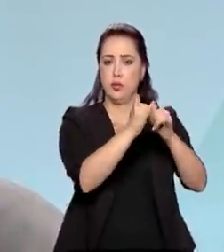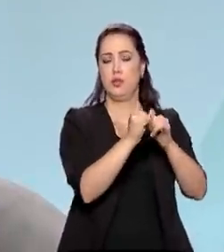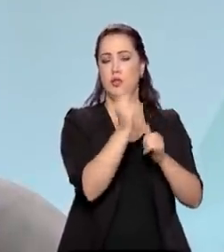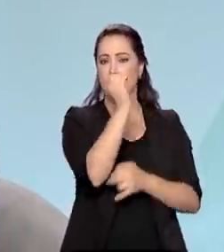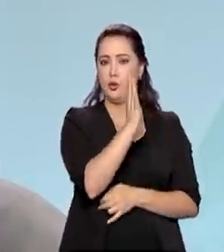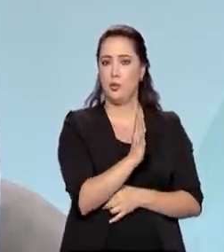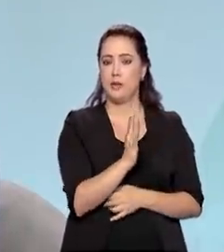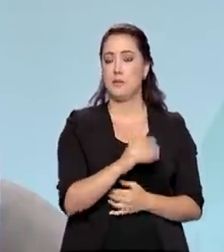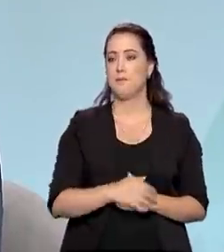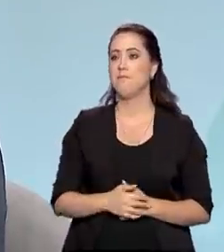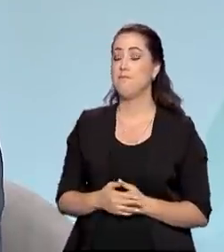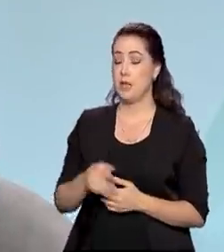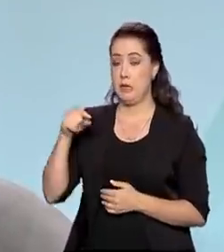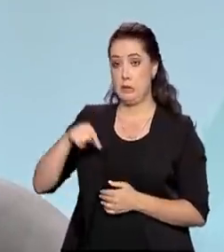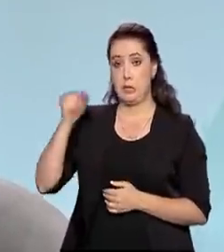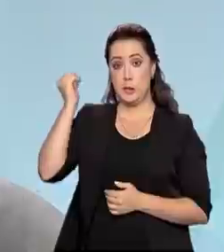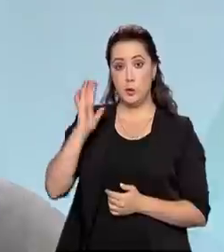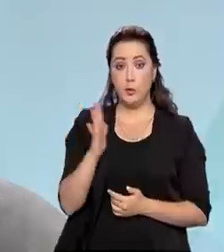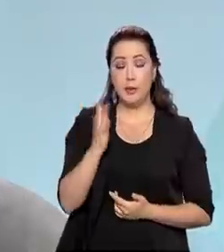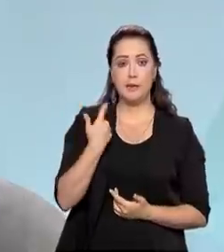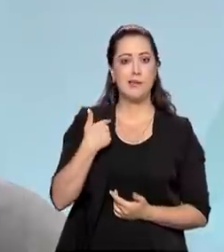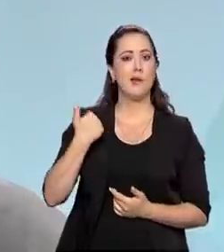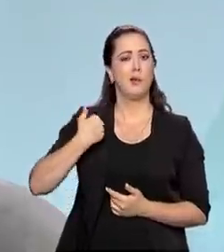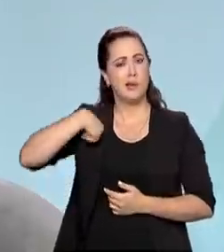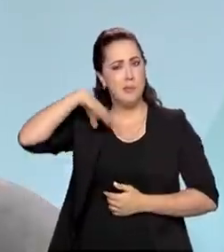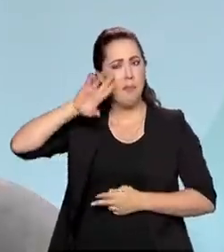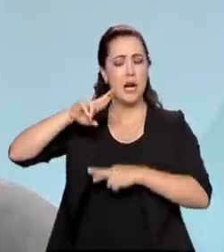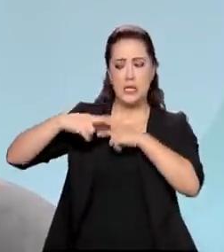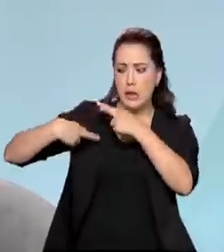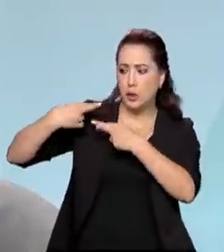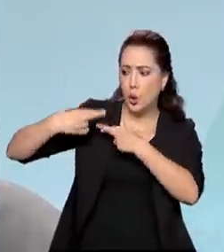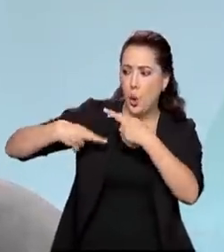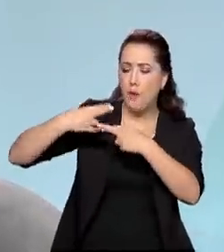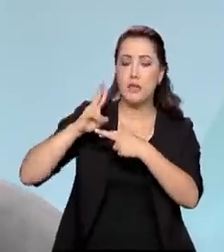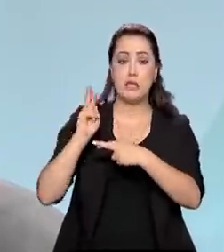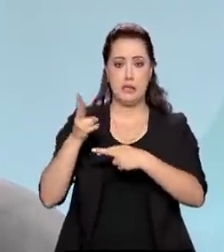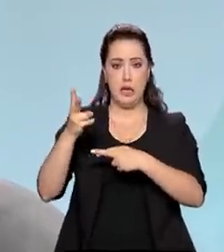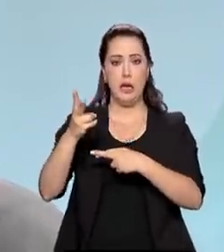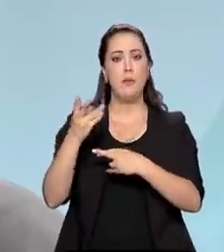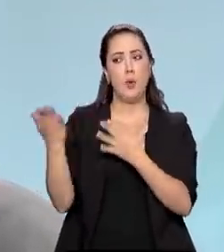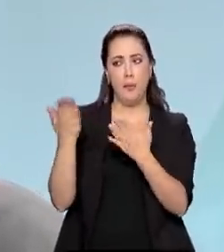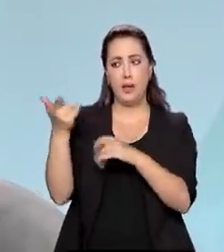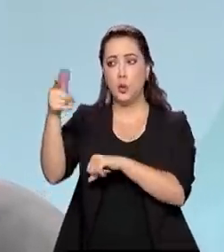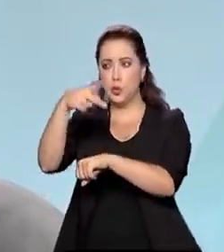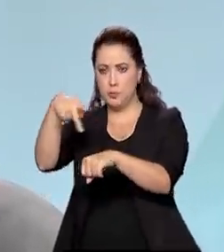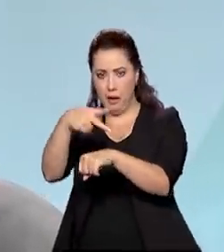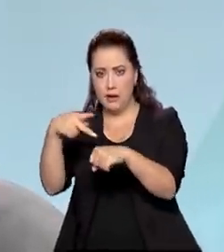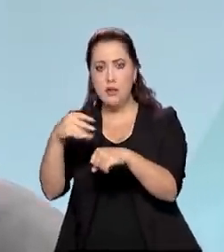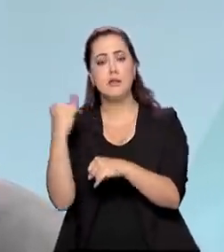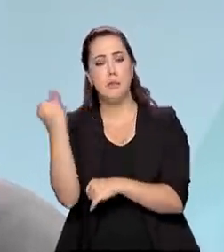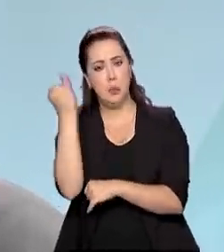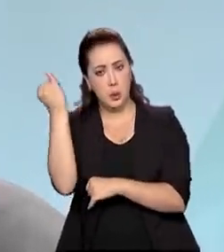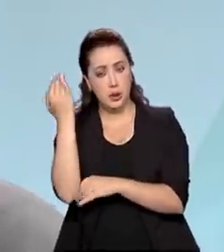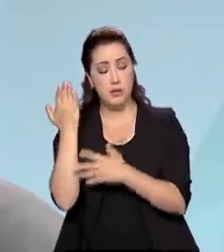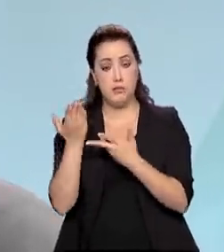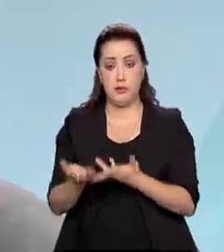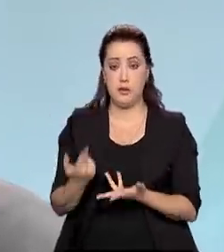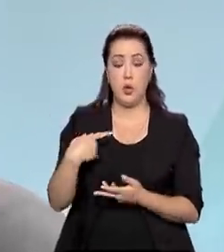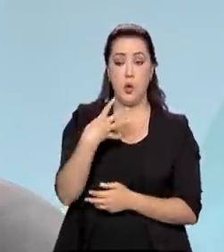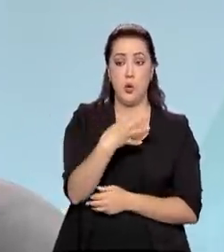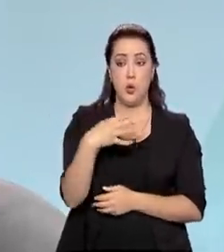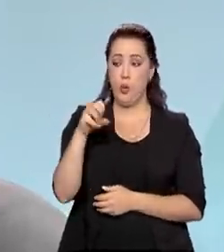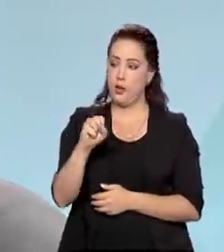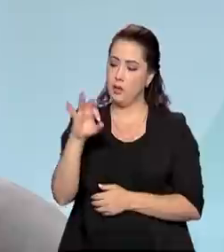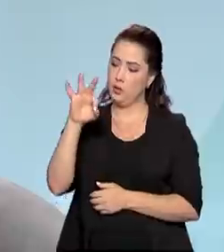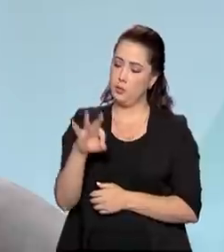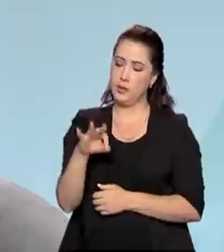uma das mais renováveis entre todos os países com as grandes economias mundiais. 48% da nossa matriz